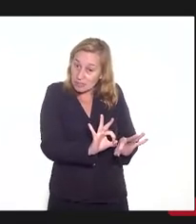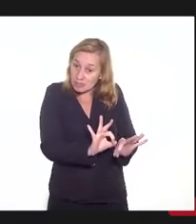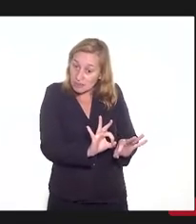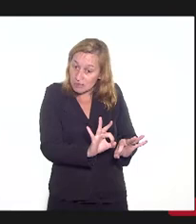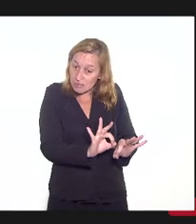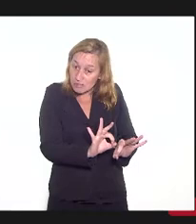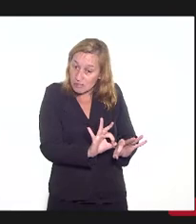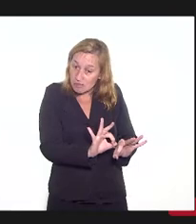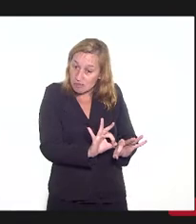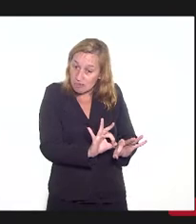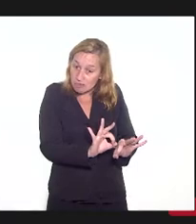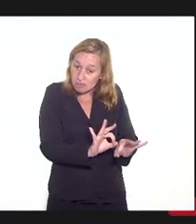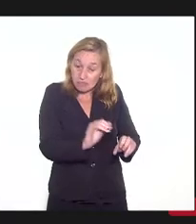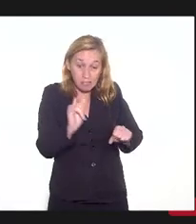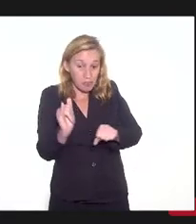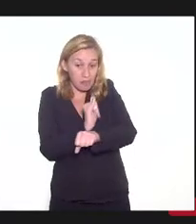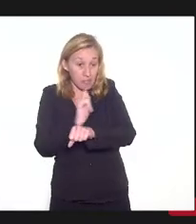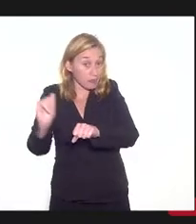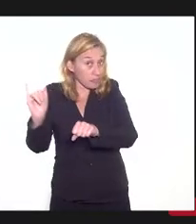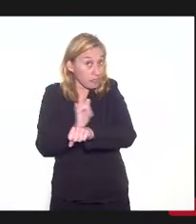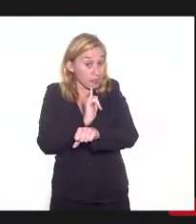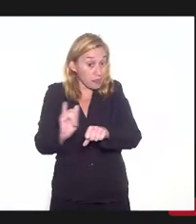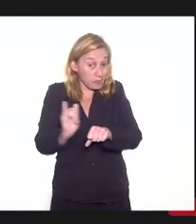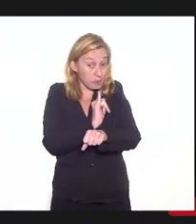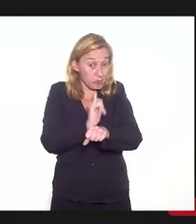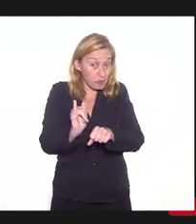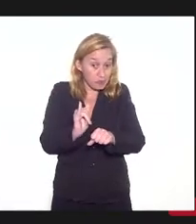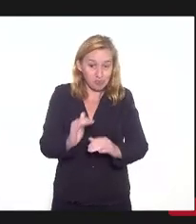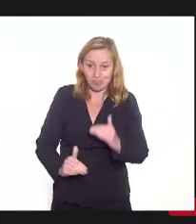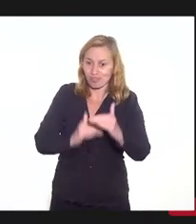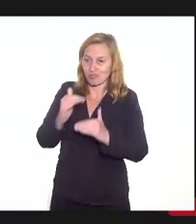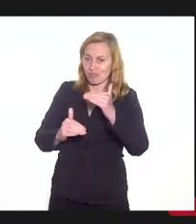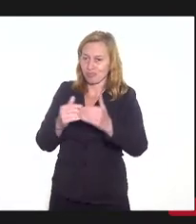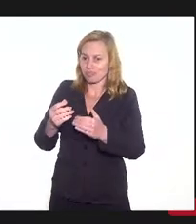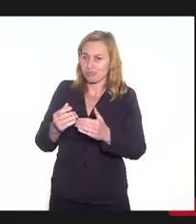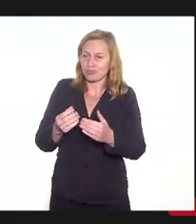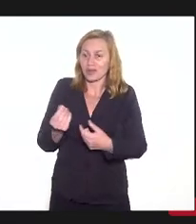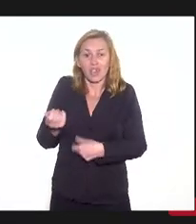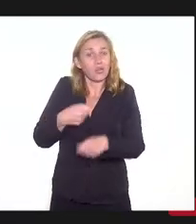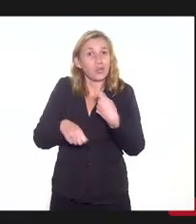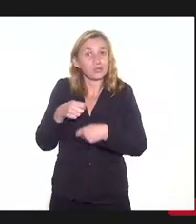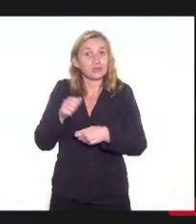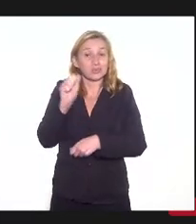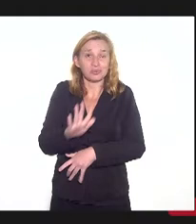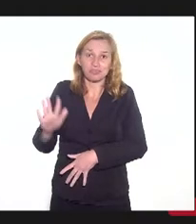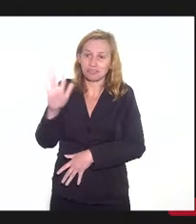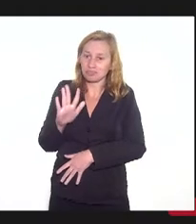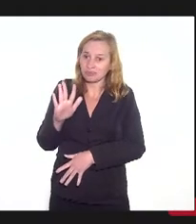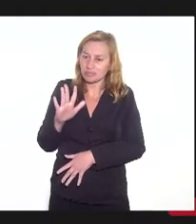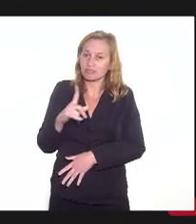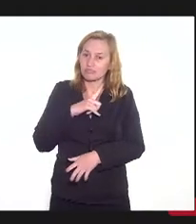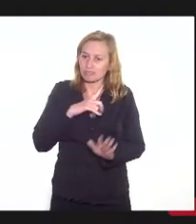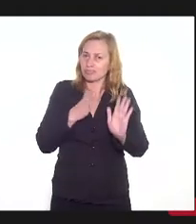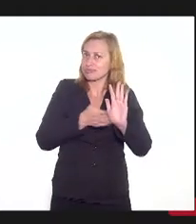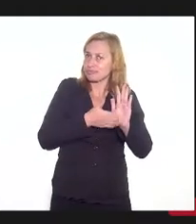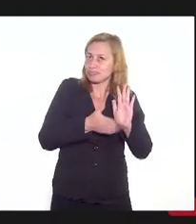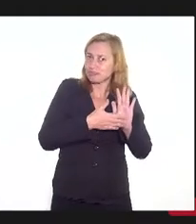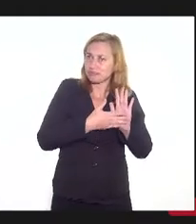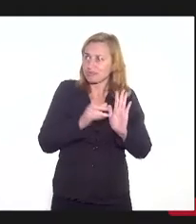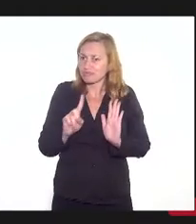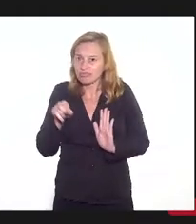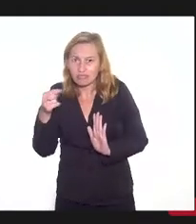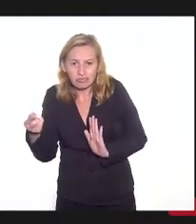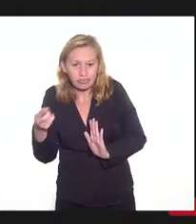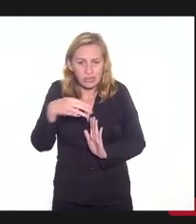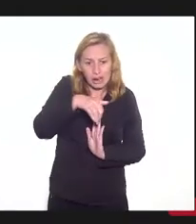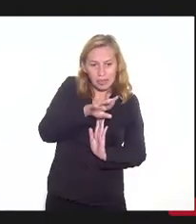um planejamento estratégico de desenvolvimento econômico e social que aí terá uma proposta depois da